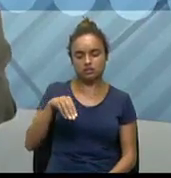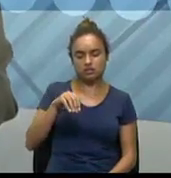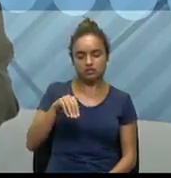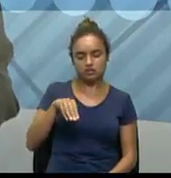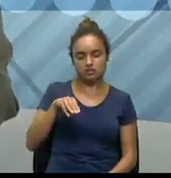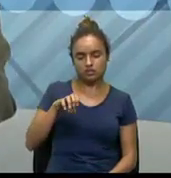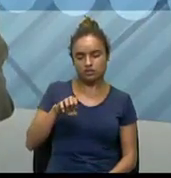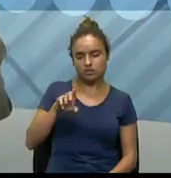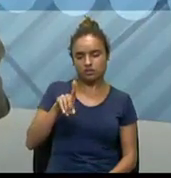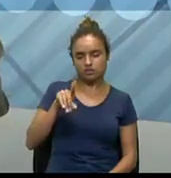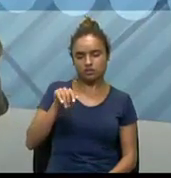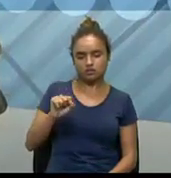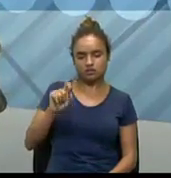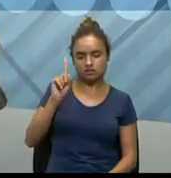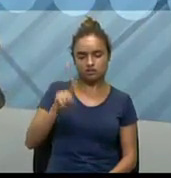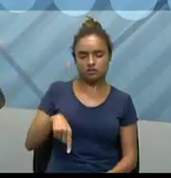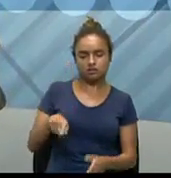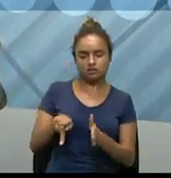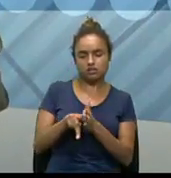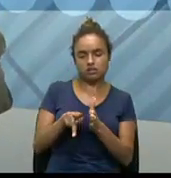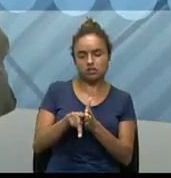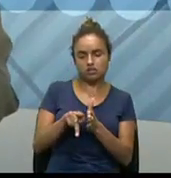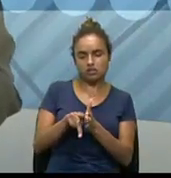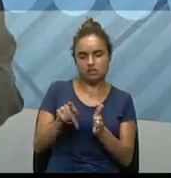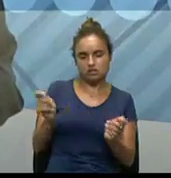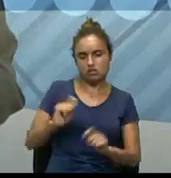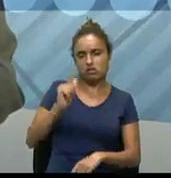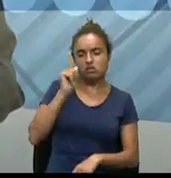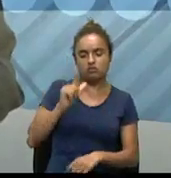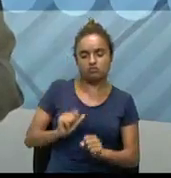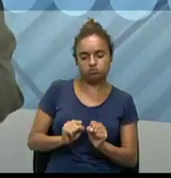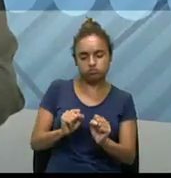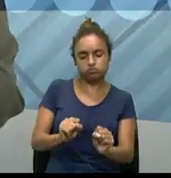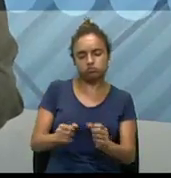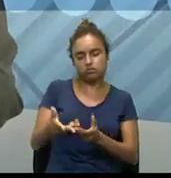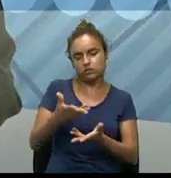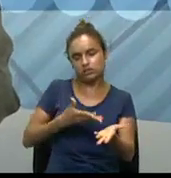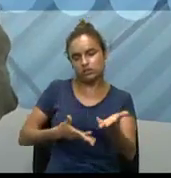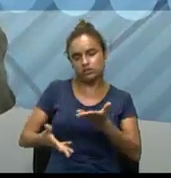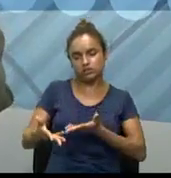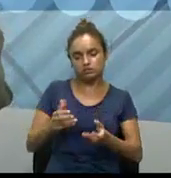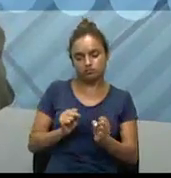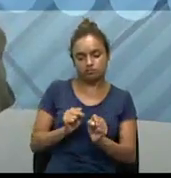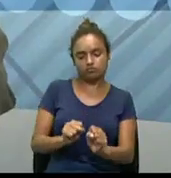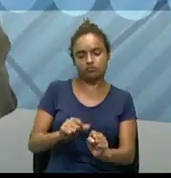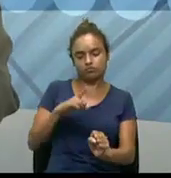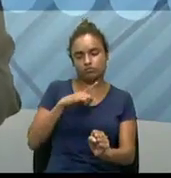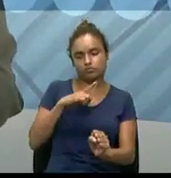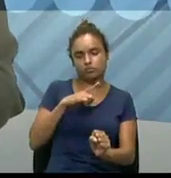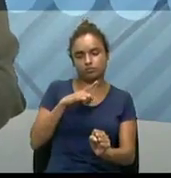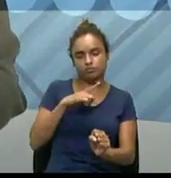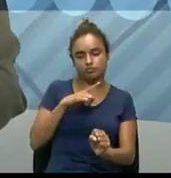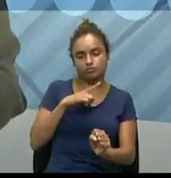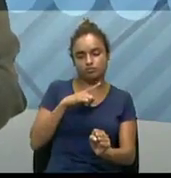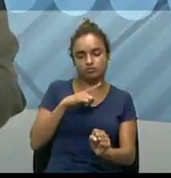taxas. E o próprio governo, ele tem ainda o poder, então, de verificar